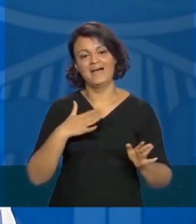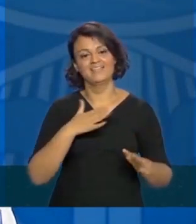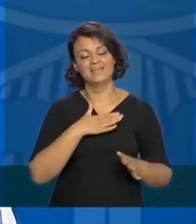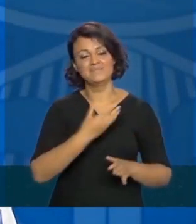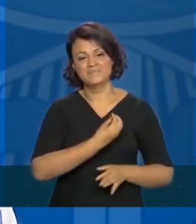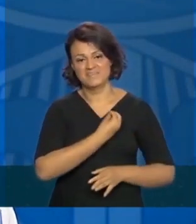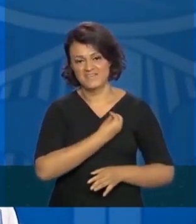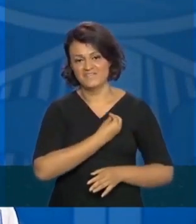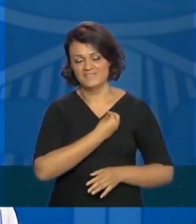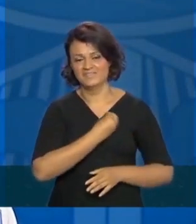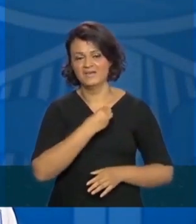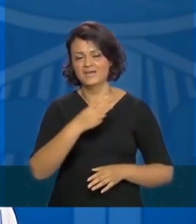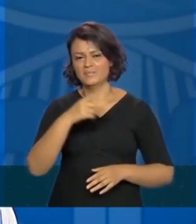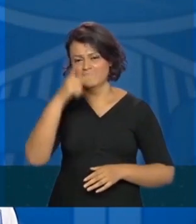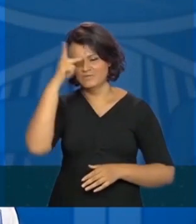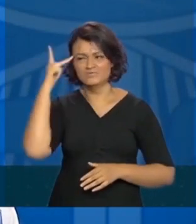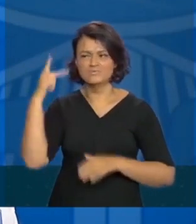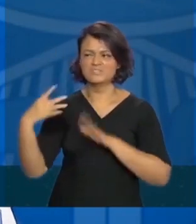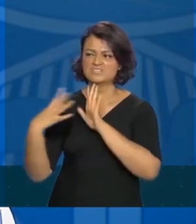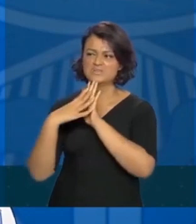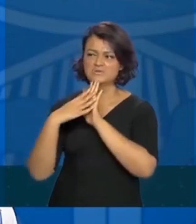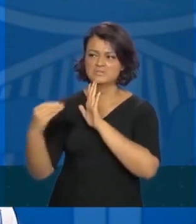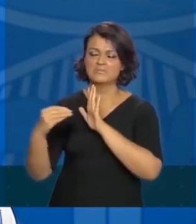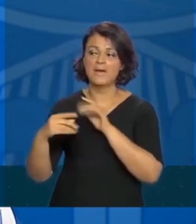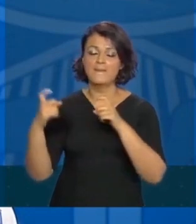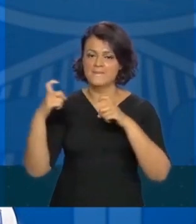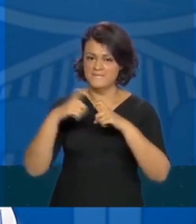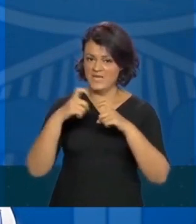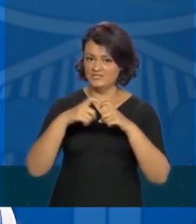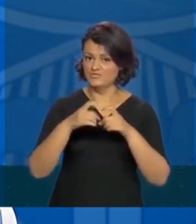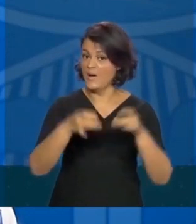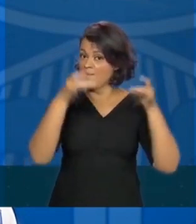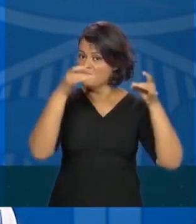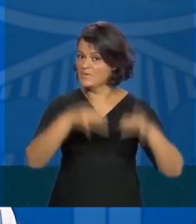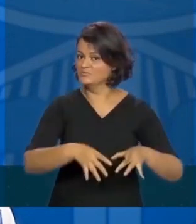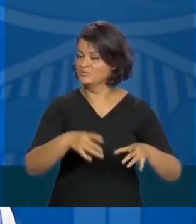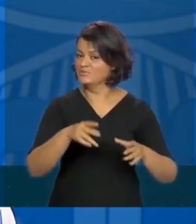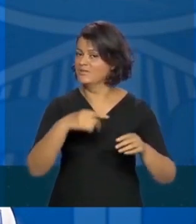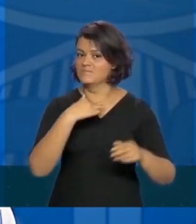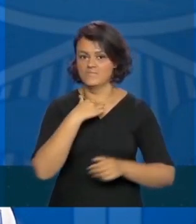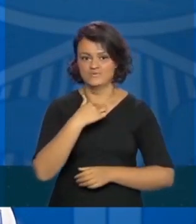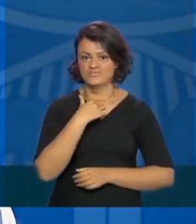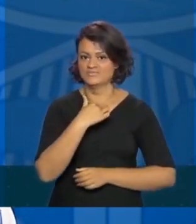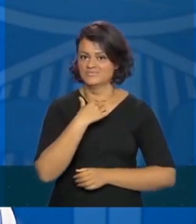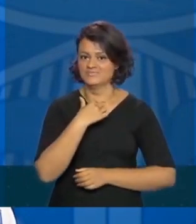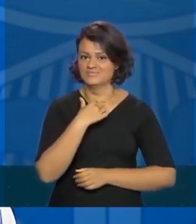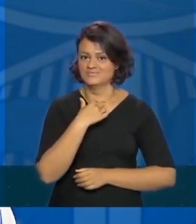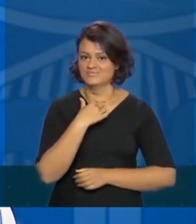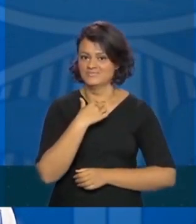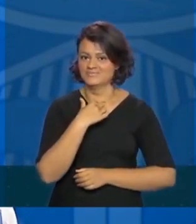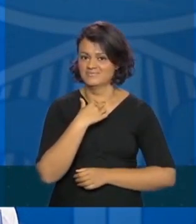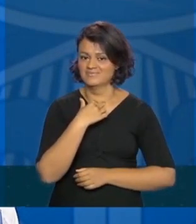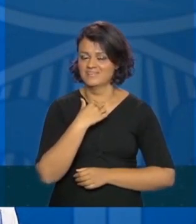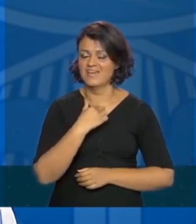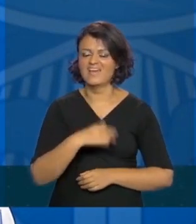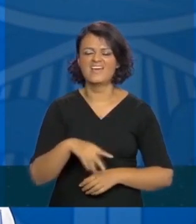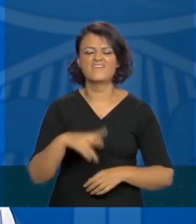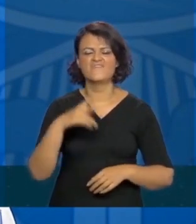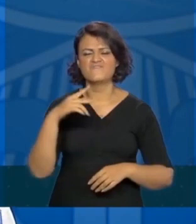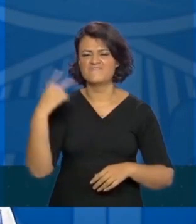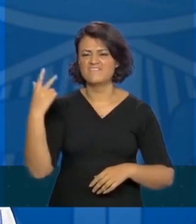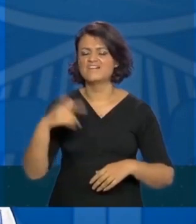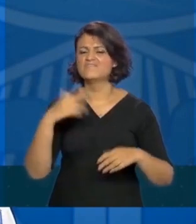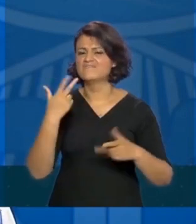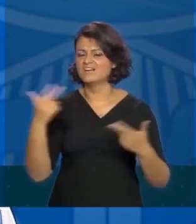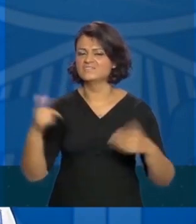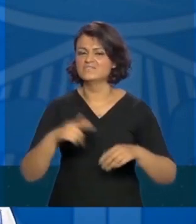aprendi com os meus mestres. Médico não abandona paciente, meu filho. Eu já cansei de